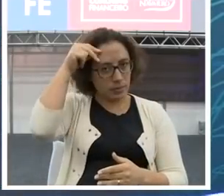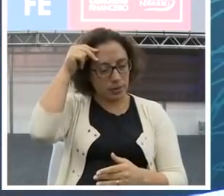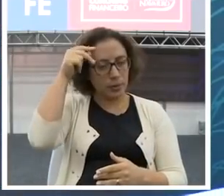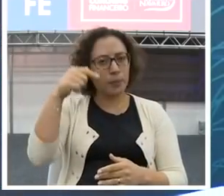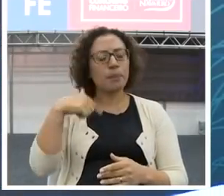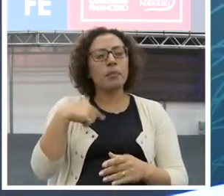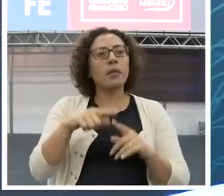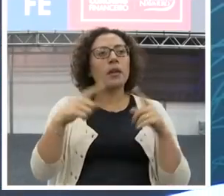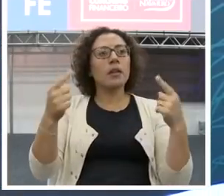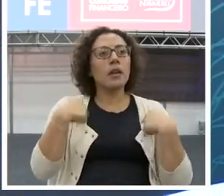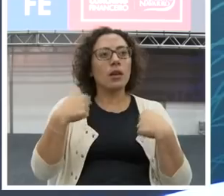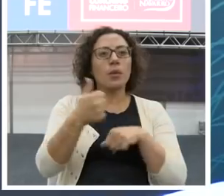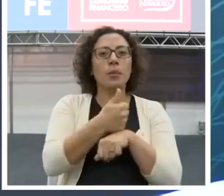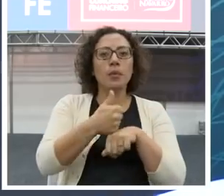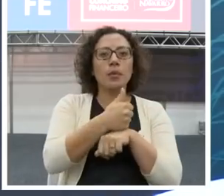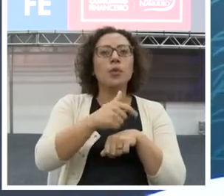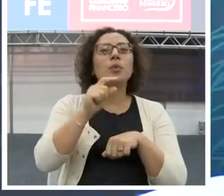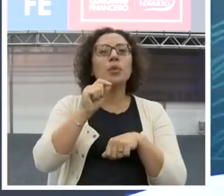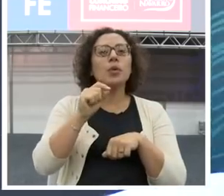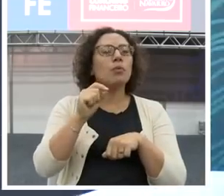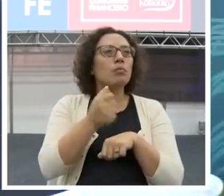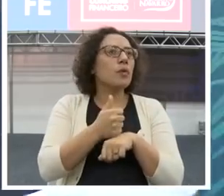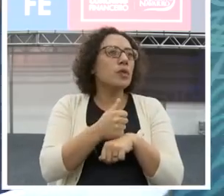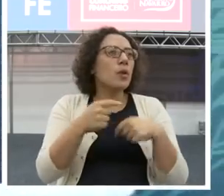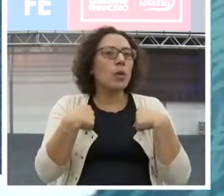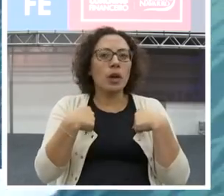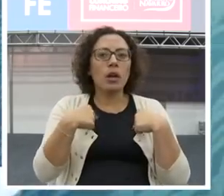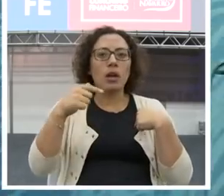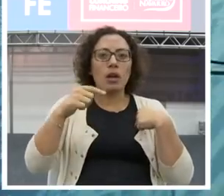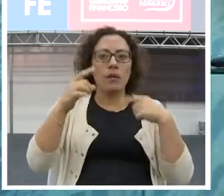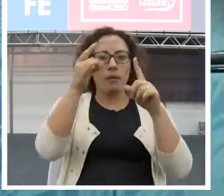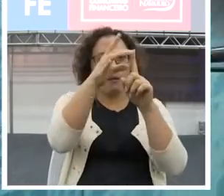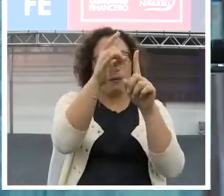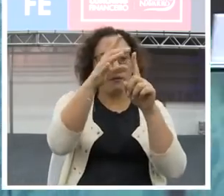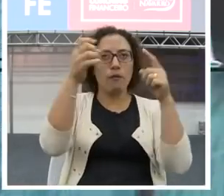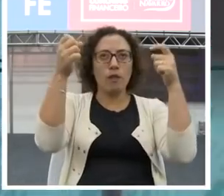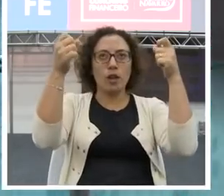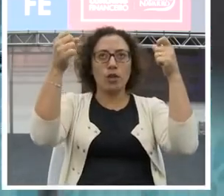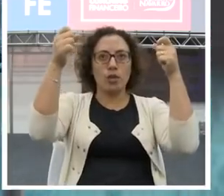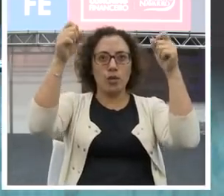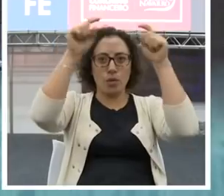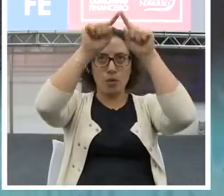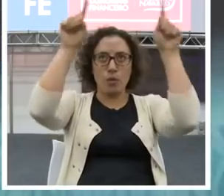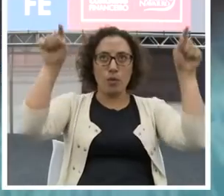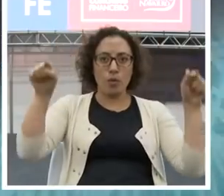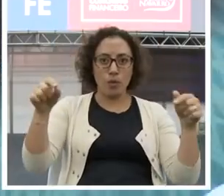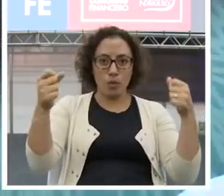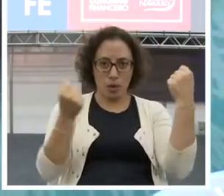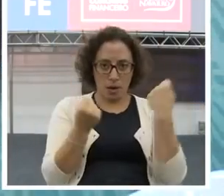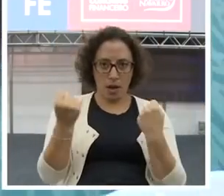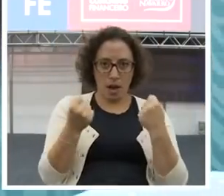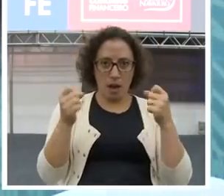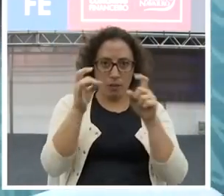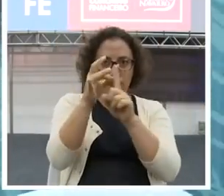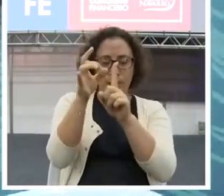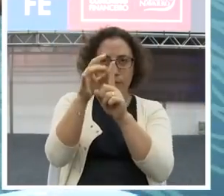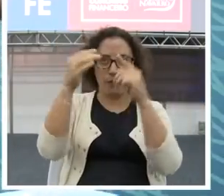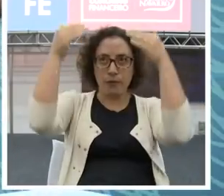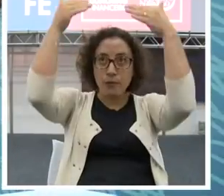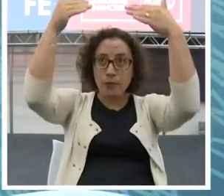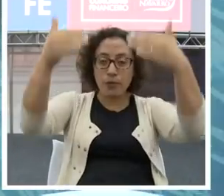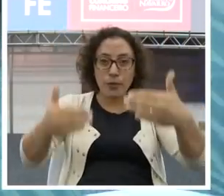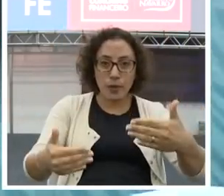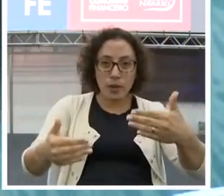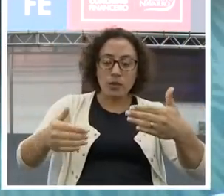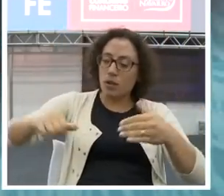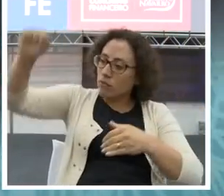Eu lavava vidro de carro e calibrava pneus em postos de gasolina. Fiz isso